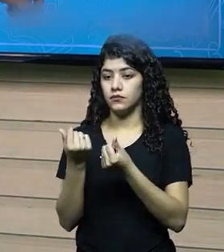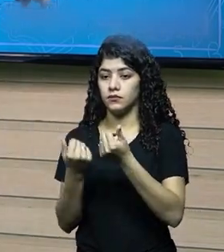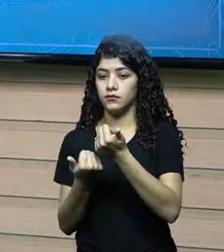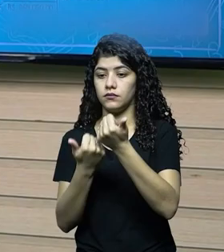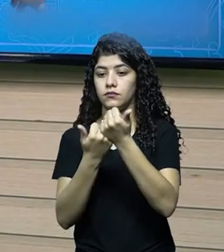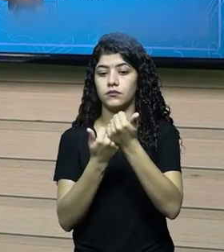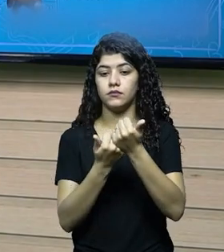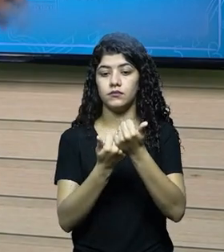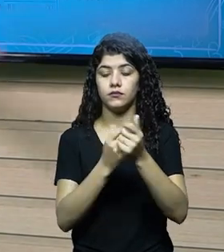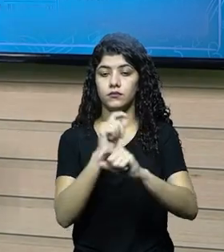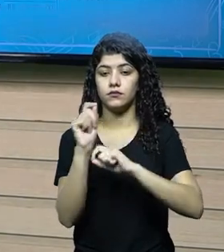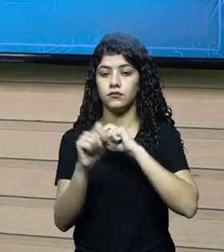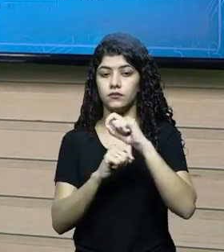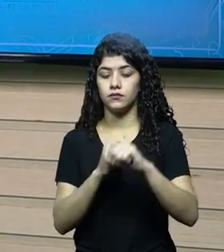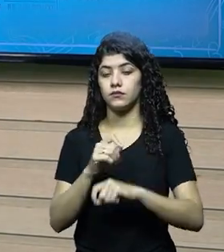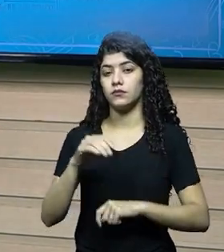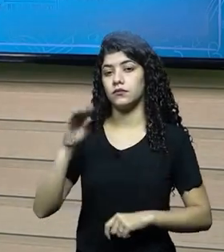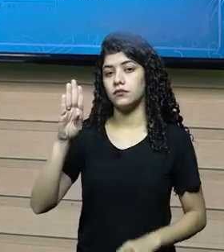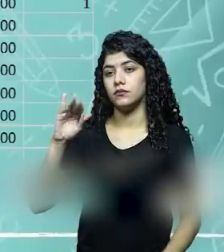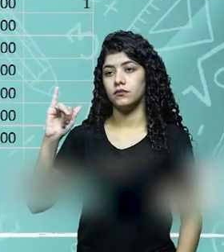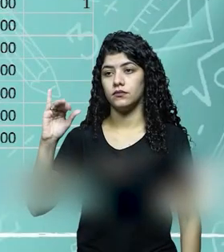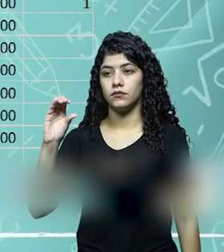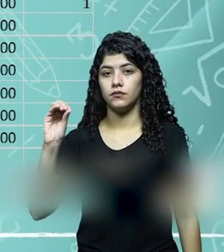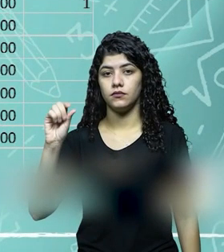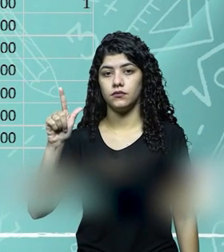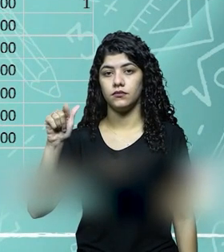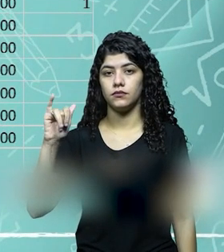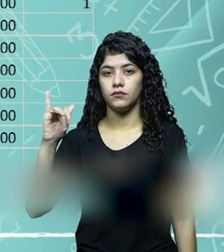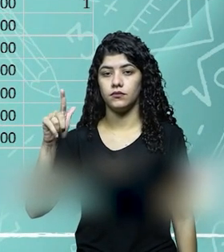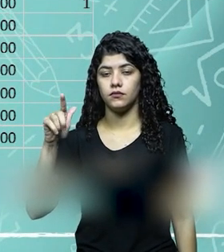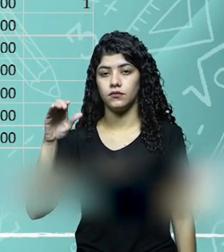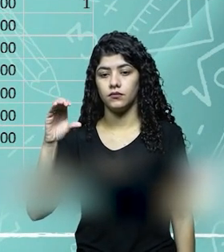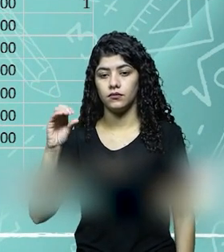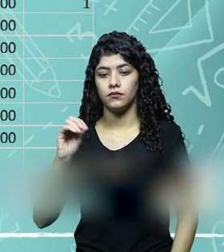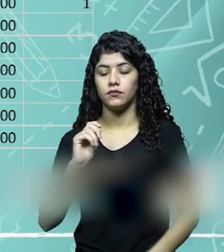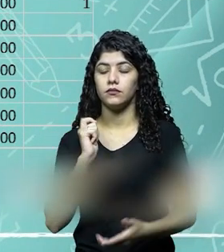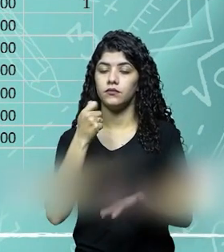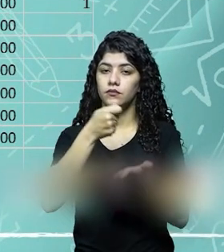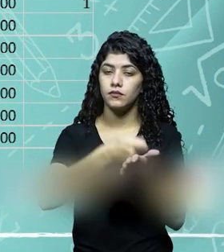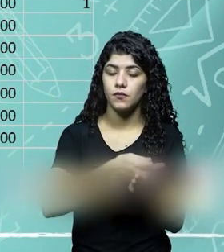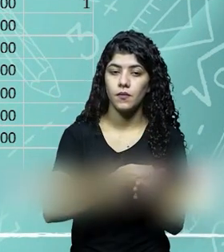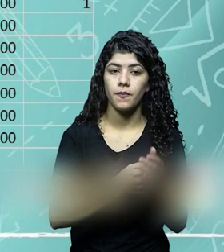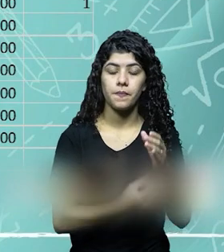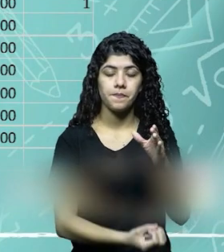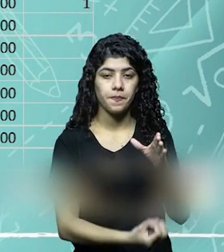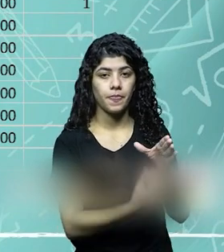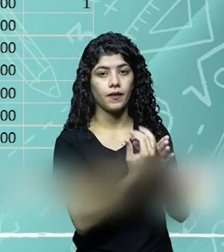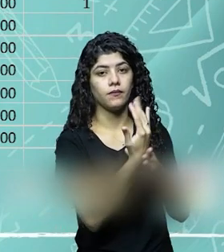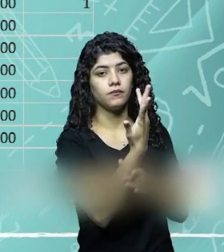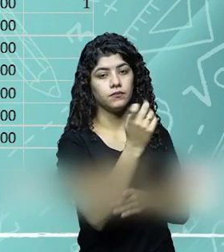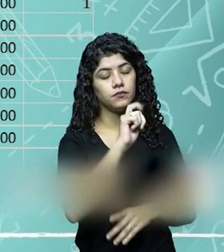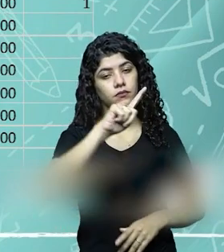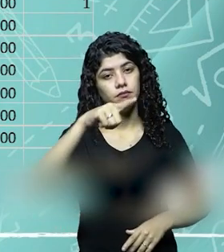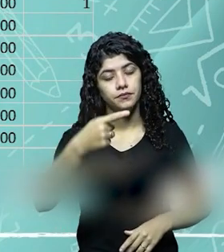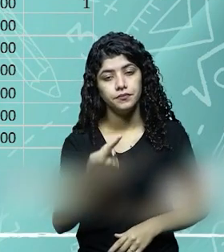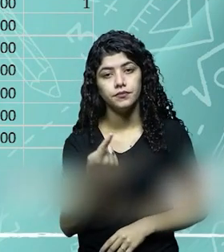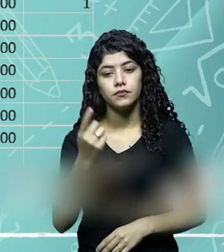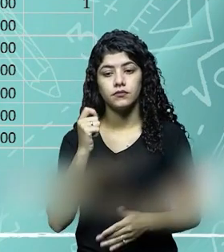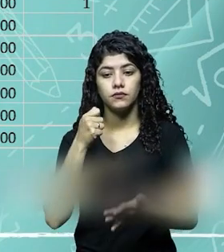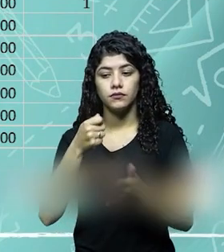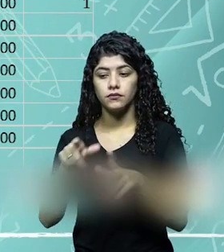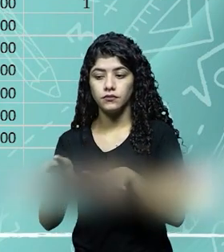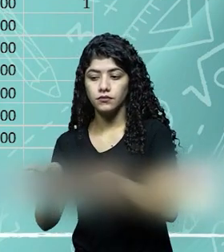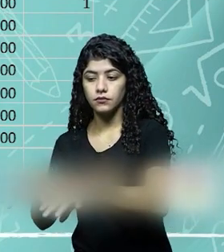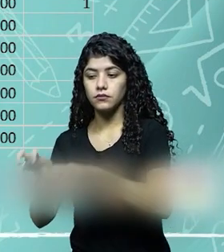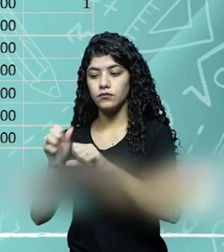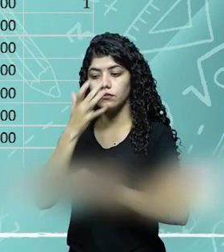dinheiro da conta banco, por um ativo biológico, então ele comprou o que? Plantas, depois ele contratou mão de obra, essa mão